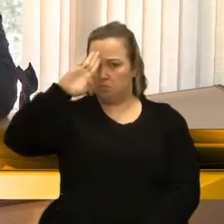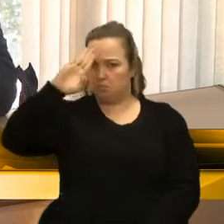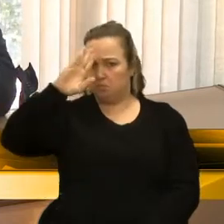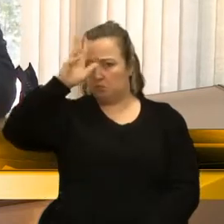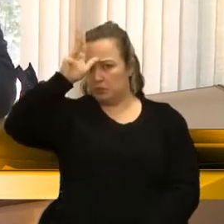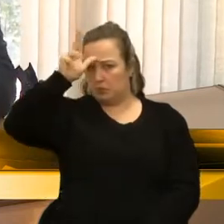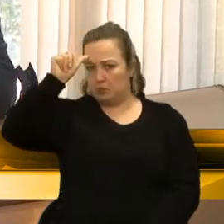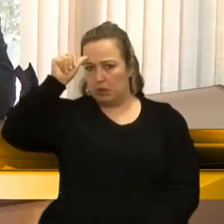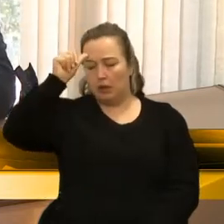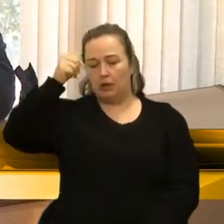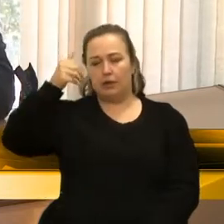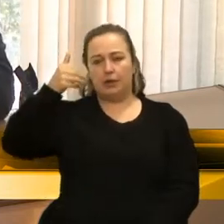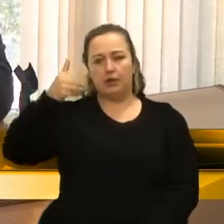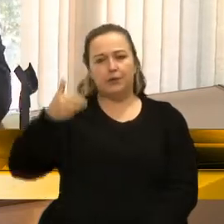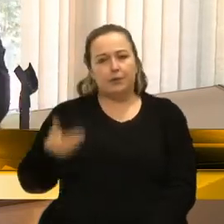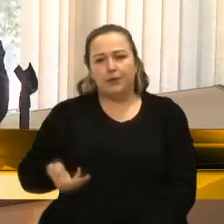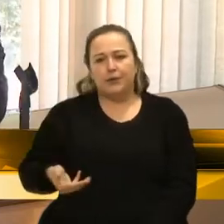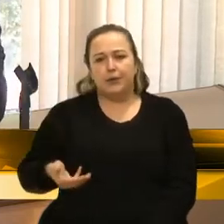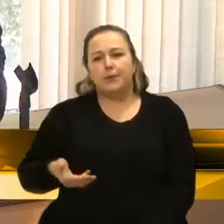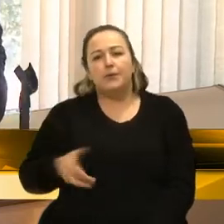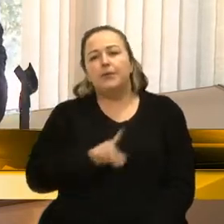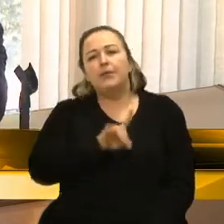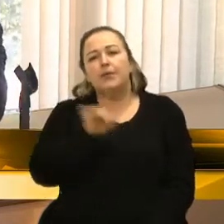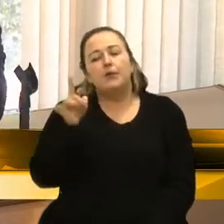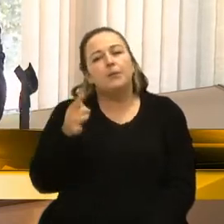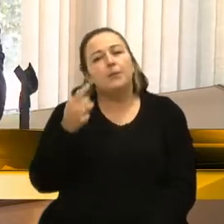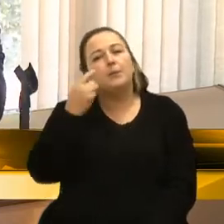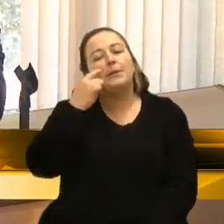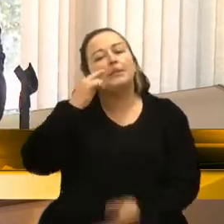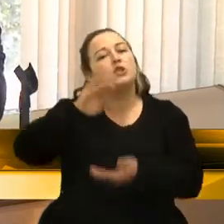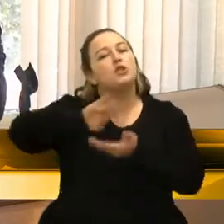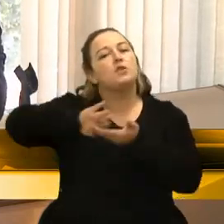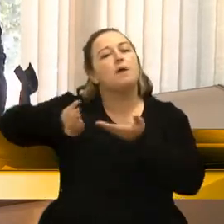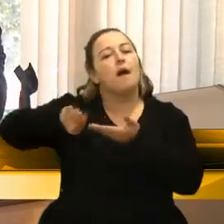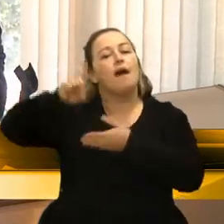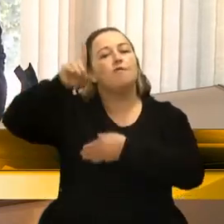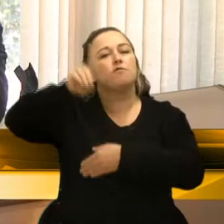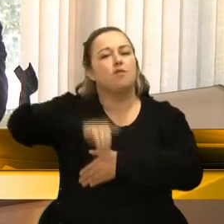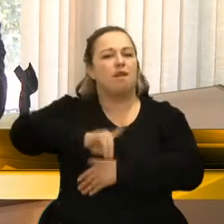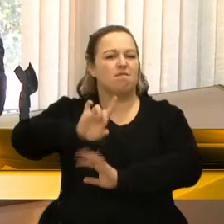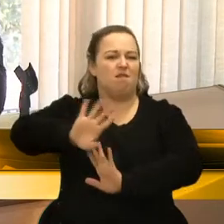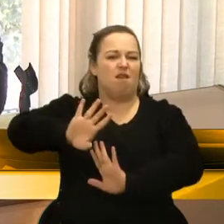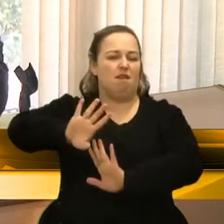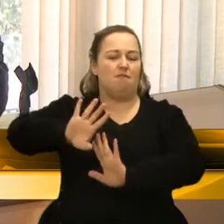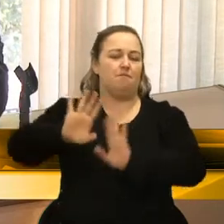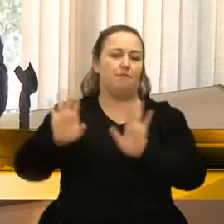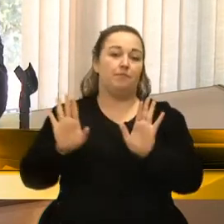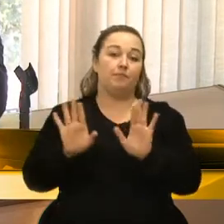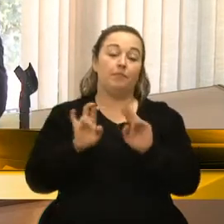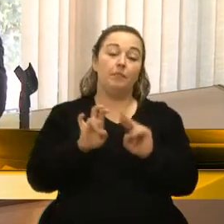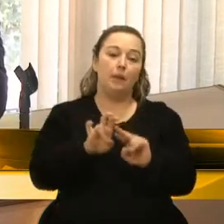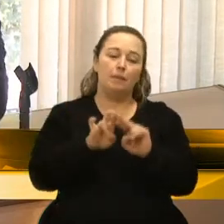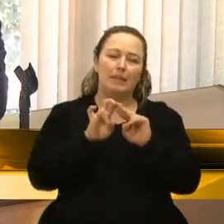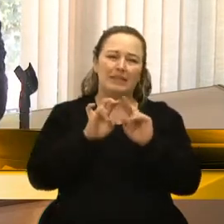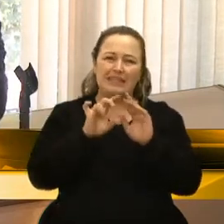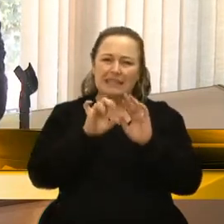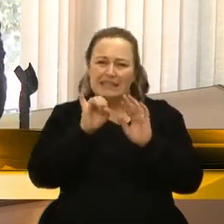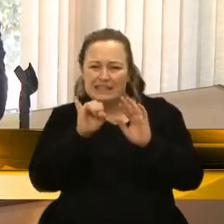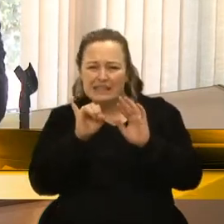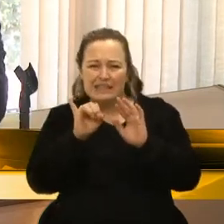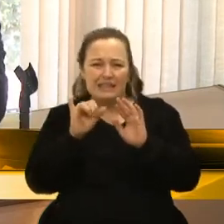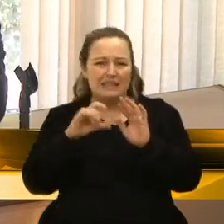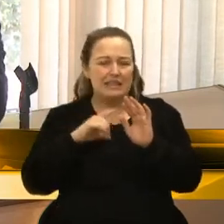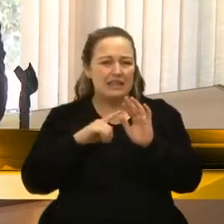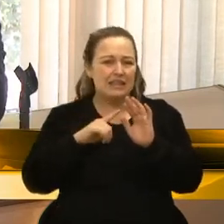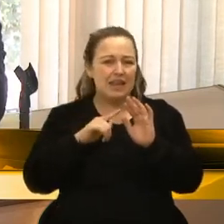não foi isso que a gente pensou. Mas foi isso que foi traduzido no ofício. E quando há ruído, e quando não se